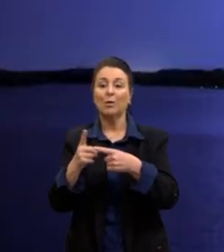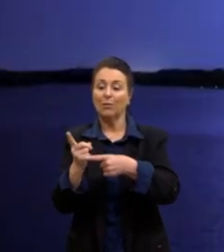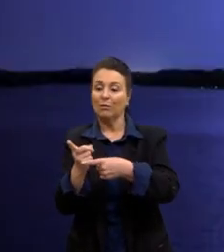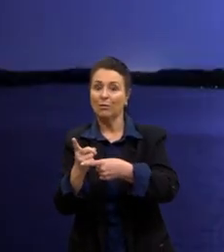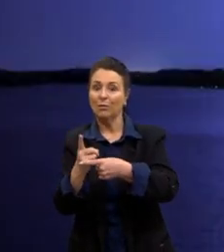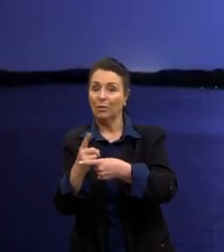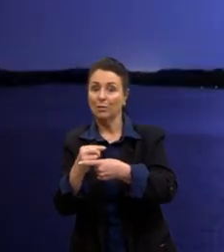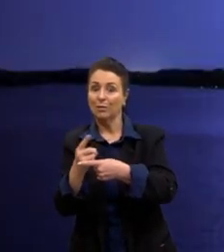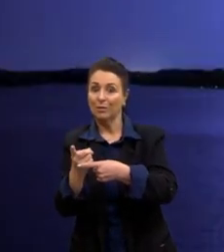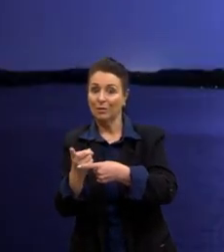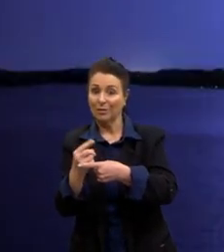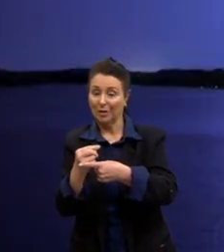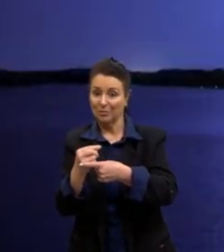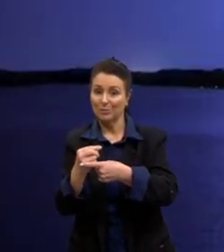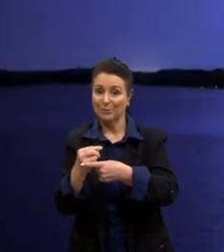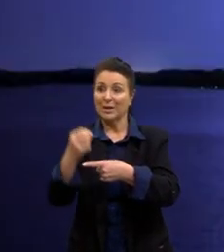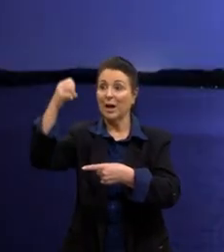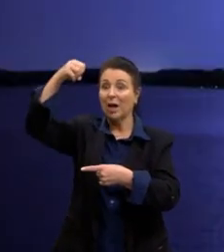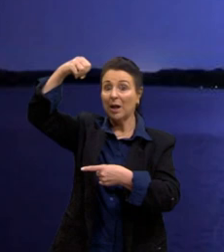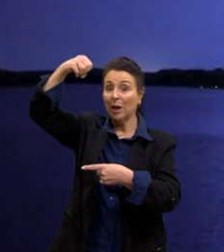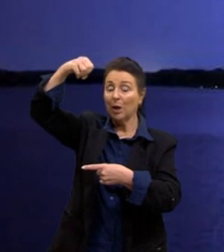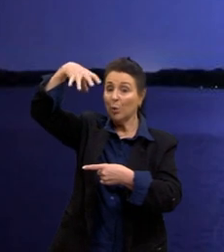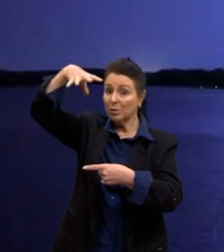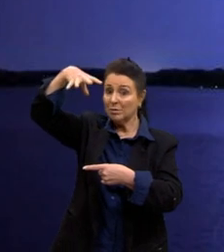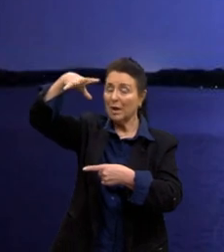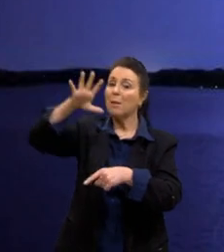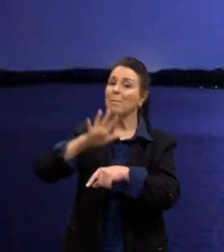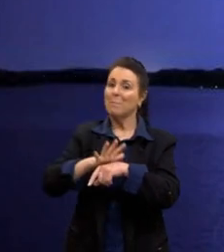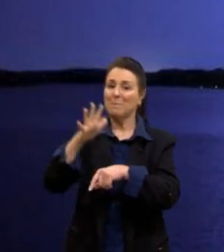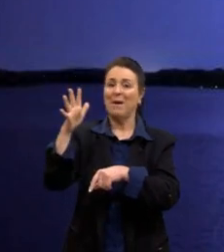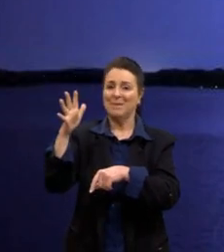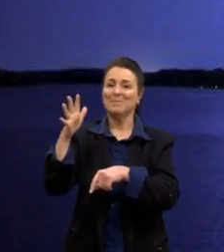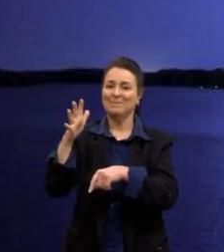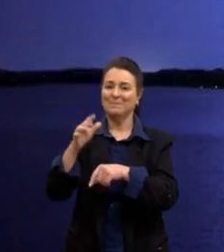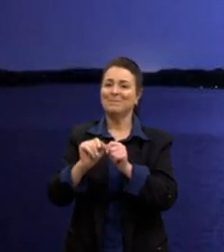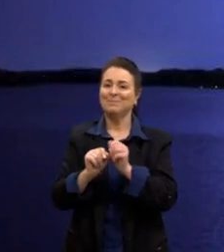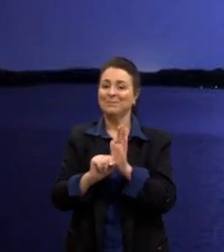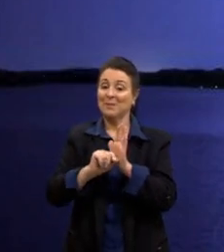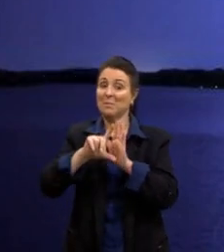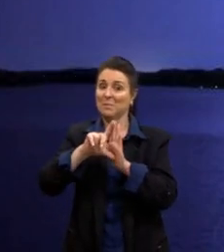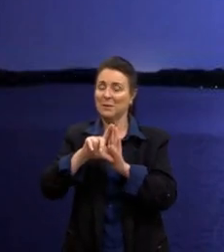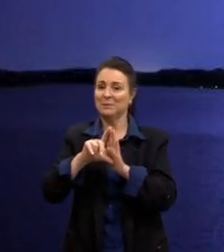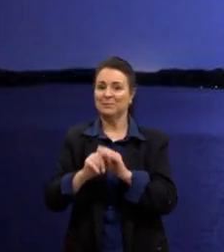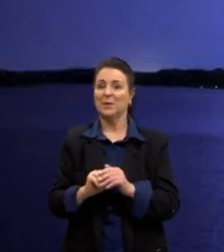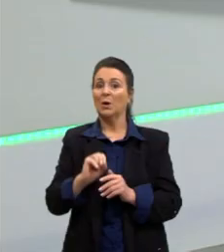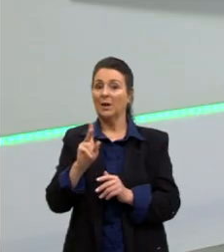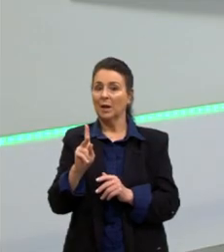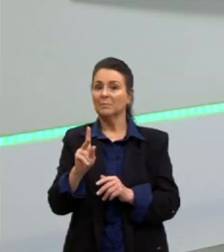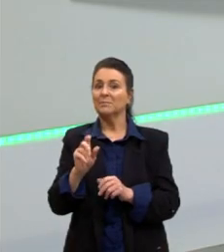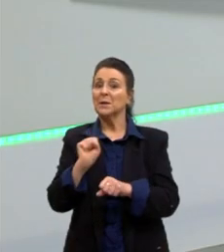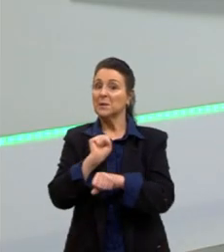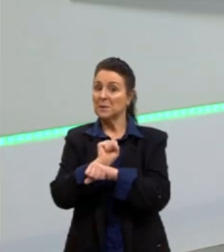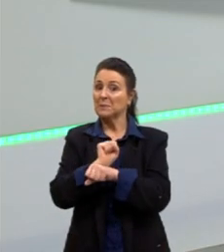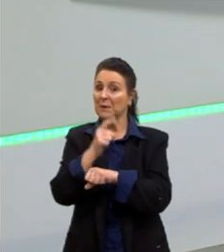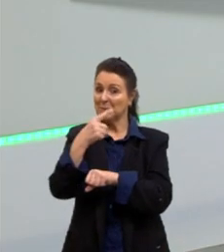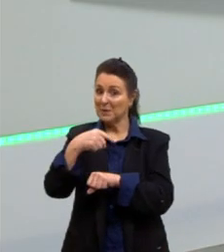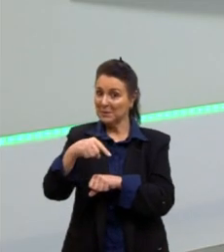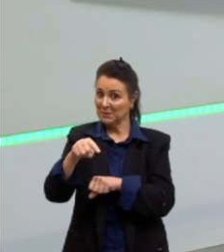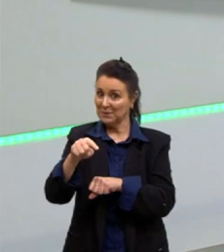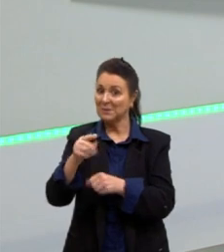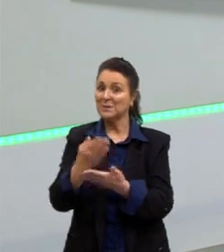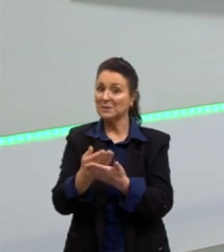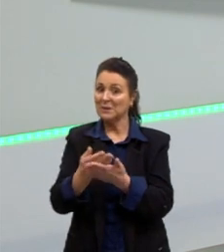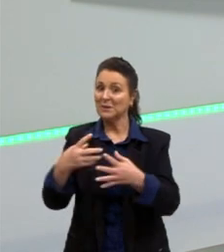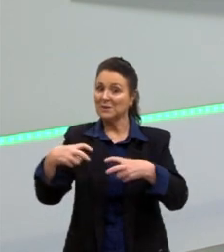luz. Ela vai levar um tempinho maior para chegar até nós. Certo, pessoal? Espero vocês nas próximas aulas e